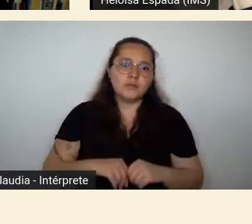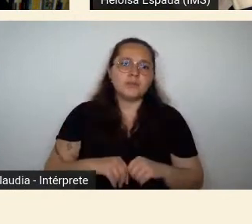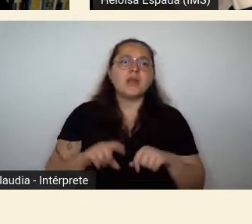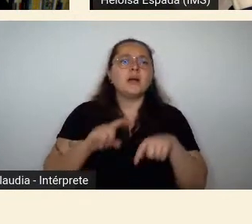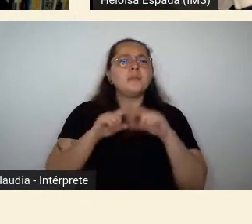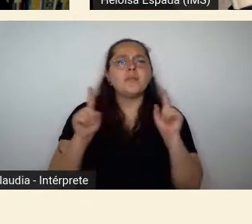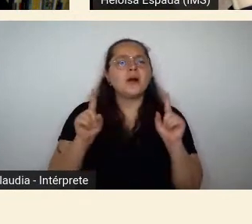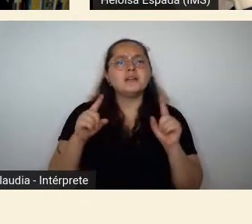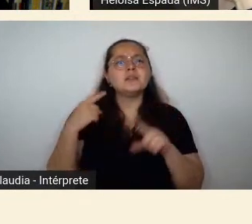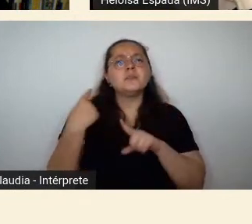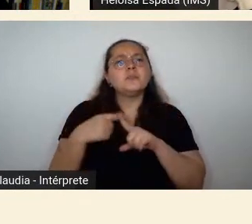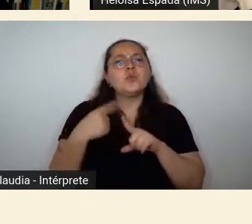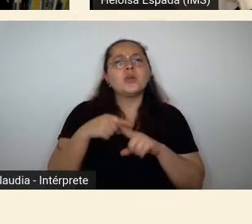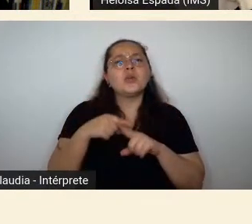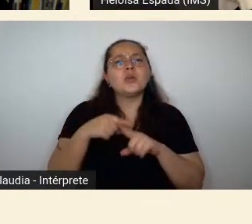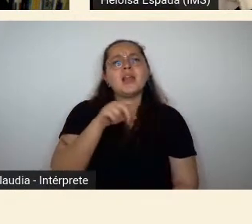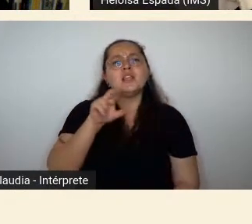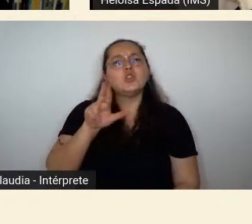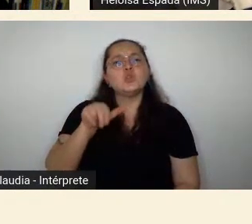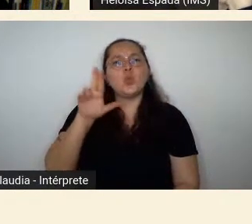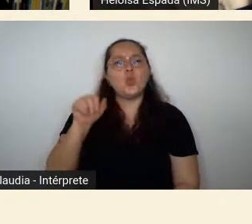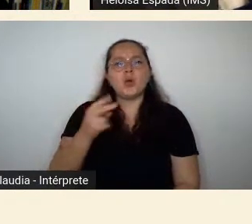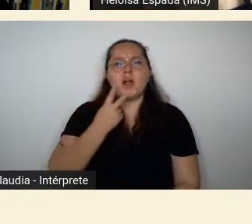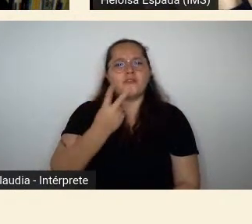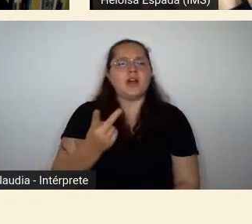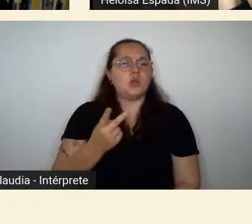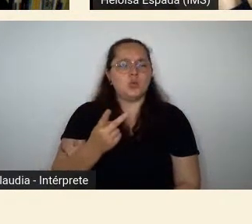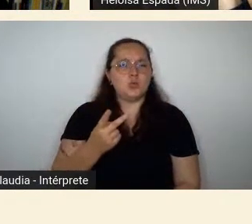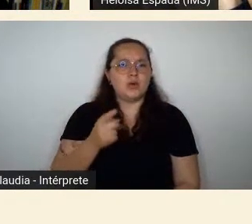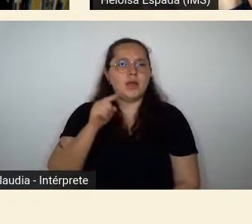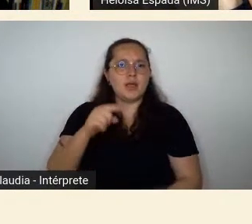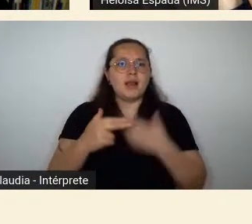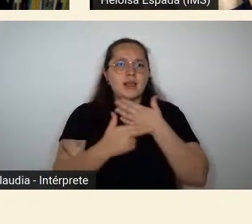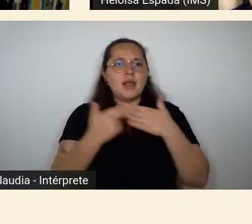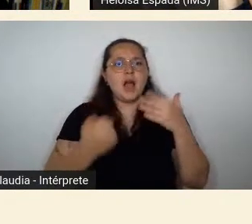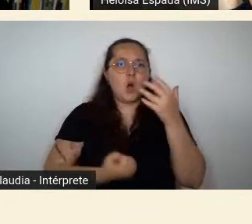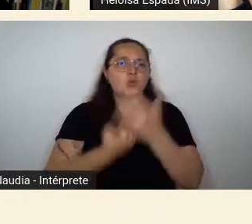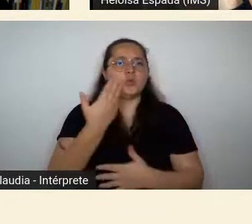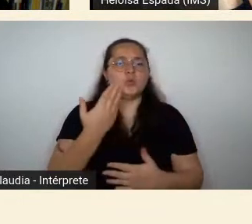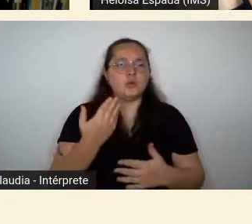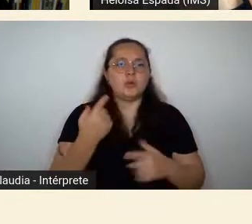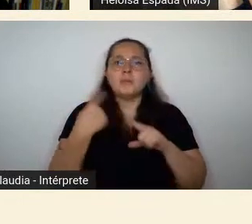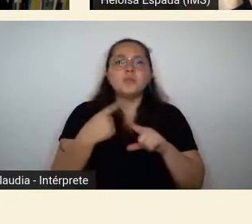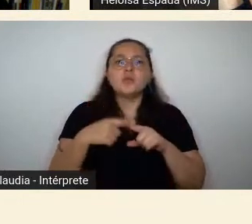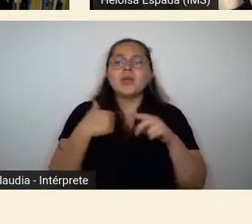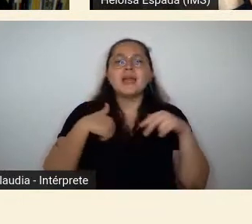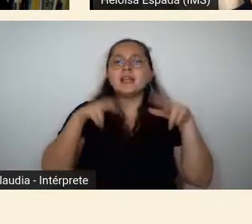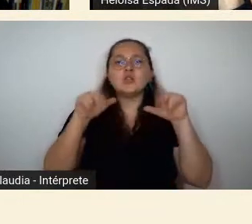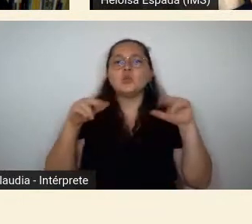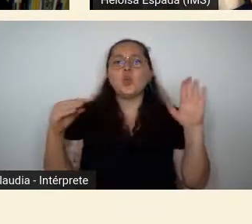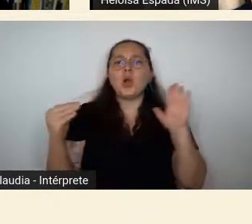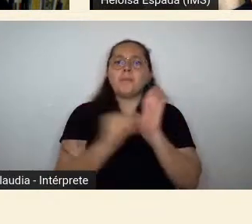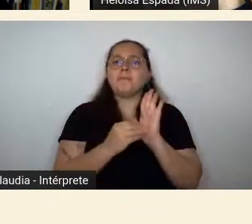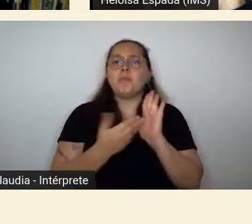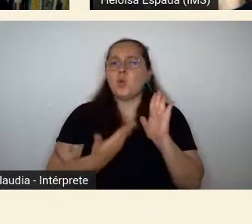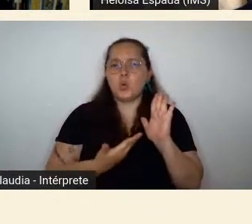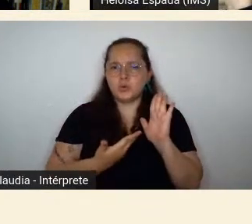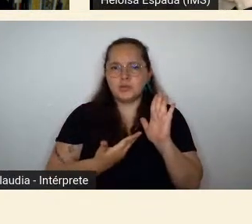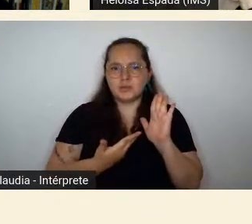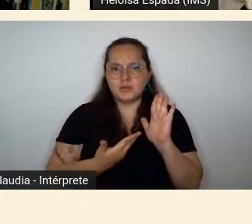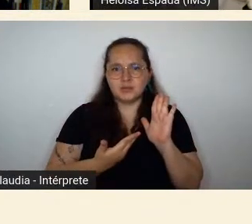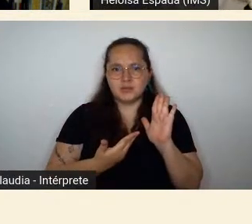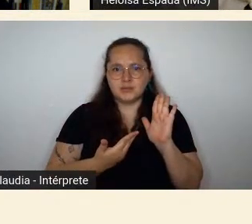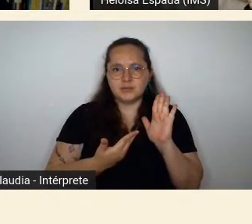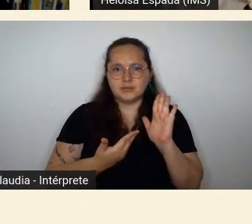nunca assumiu isso como um discurso de autor dele em relação à questão racial ele nunca colocou isso como a frente da discussão dele do trabalho